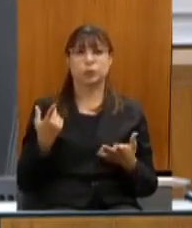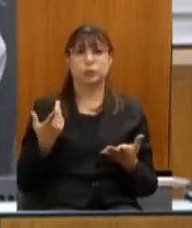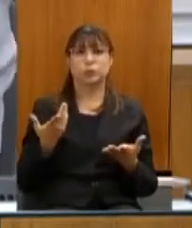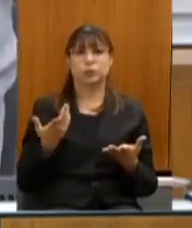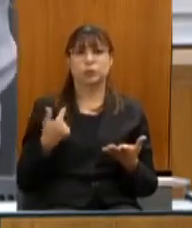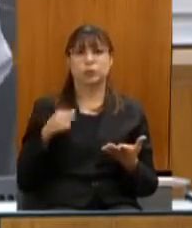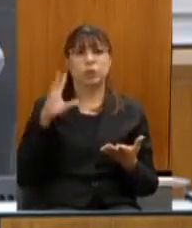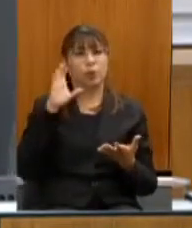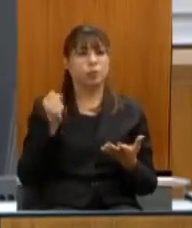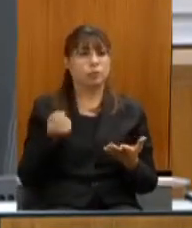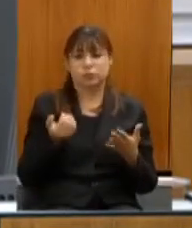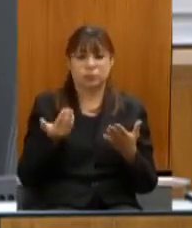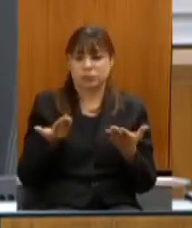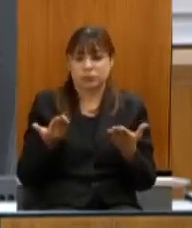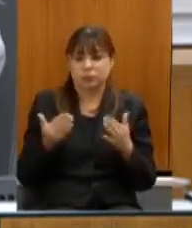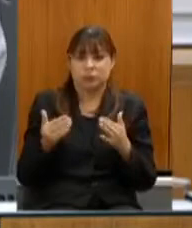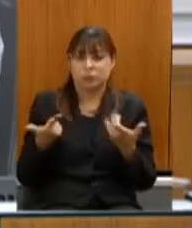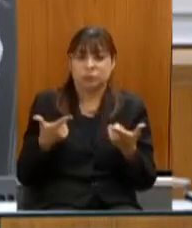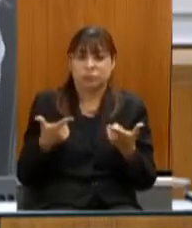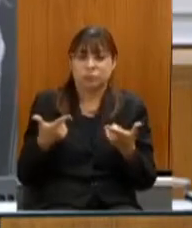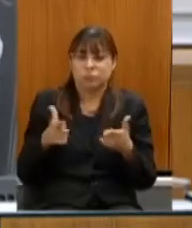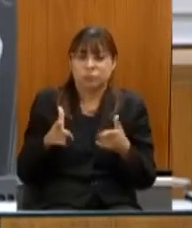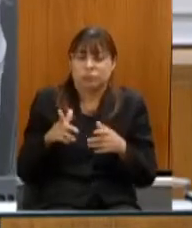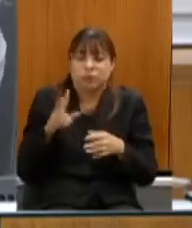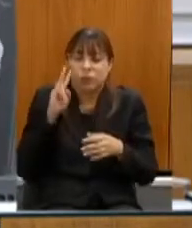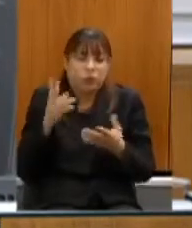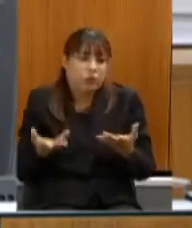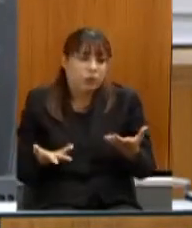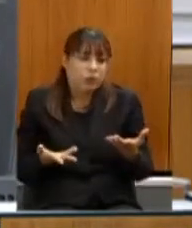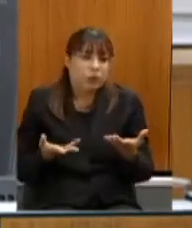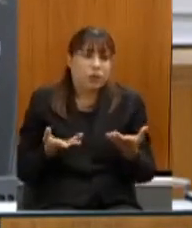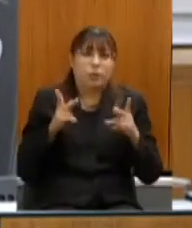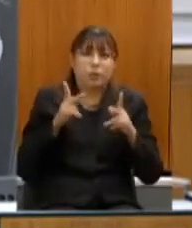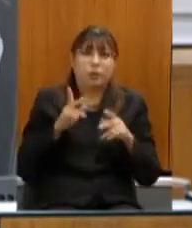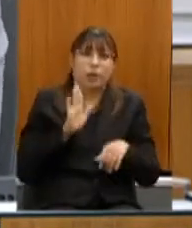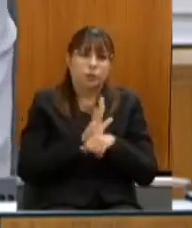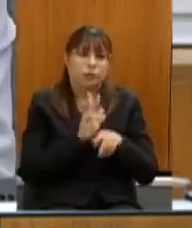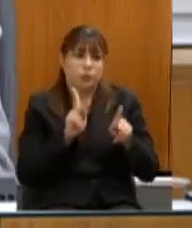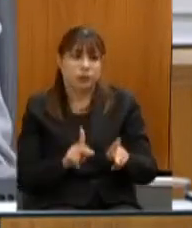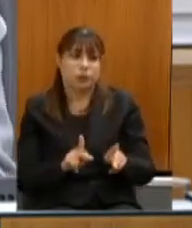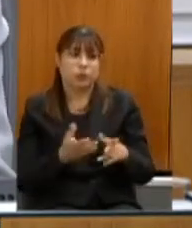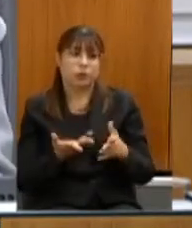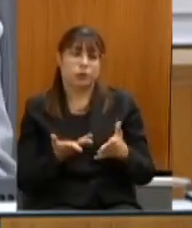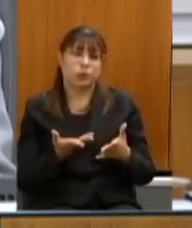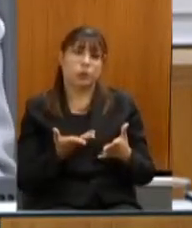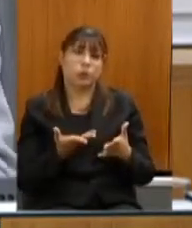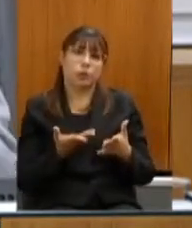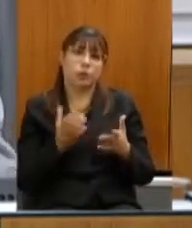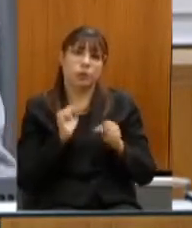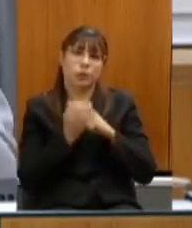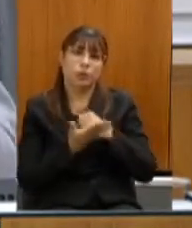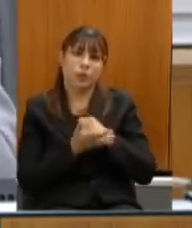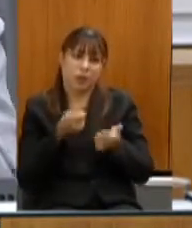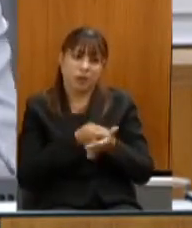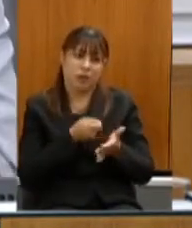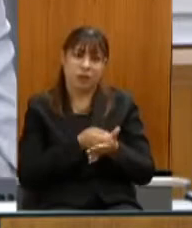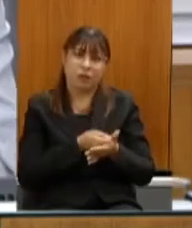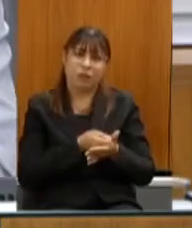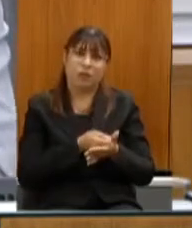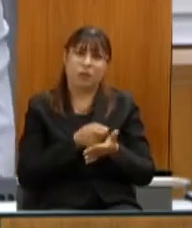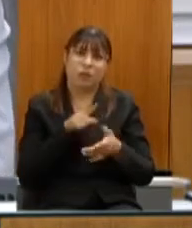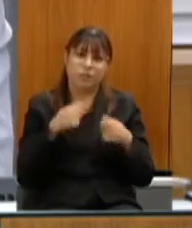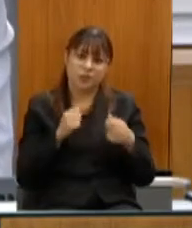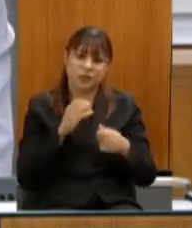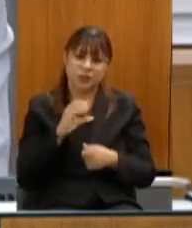contrasenso uma lei de emergência cultural que é para atender quem está em dificuldade da pandemia exigir que ela tenha CND